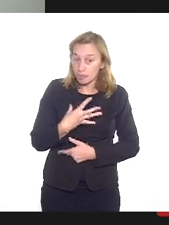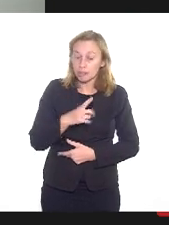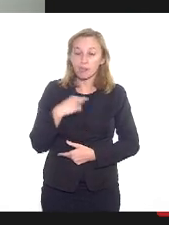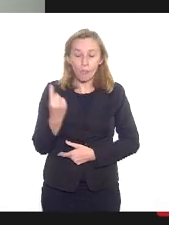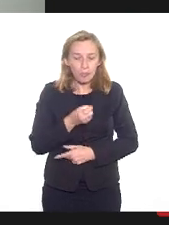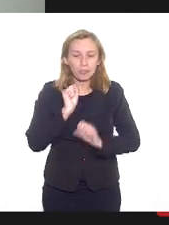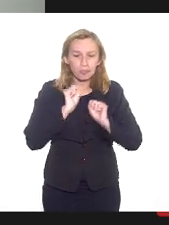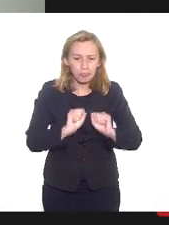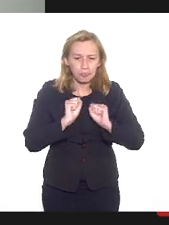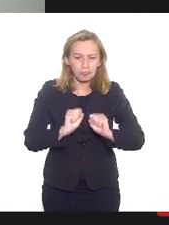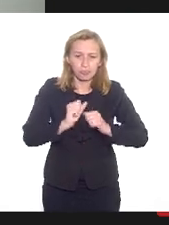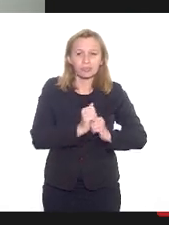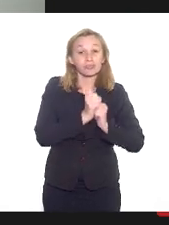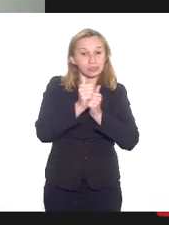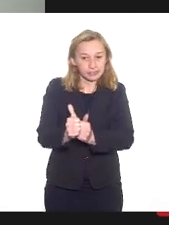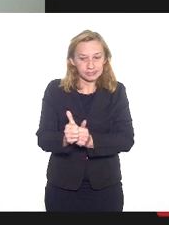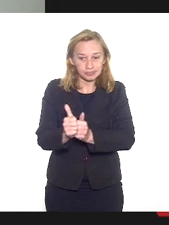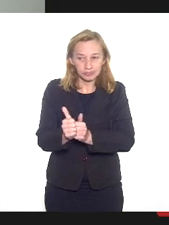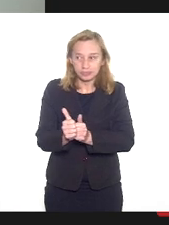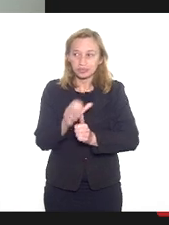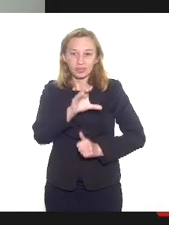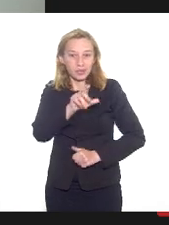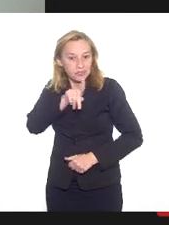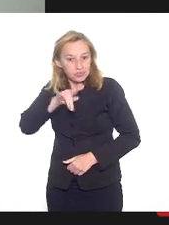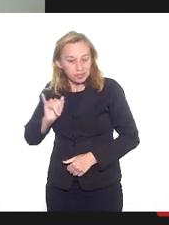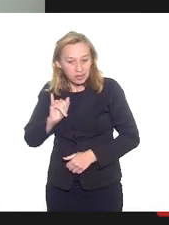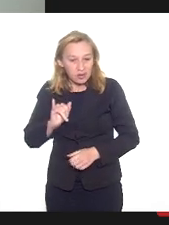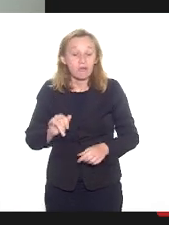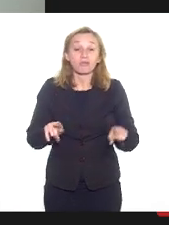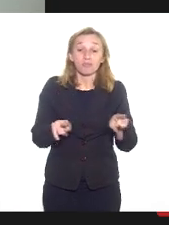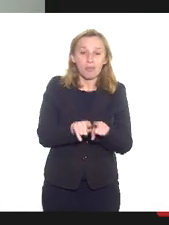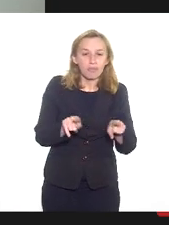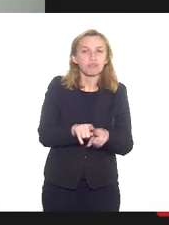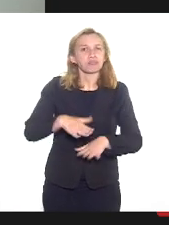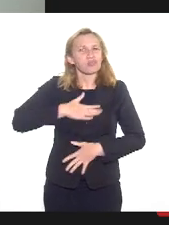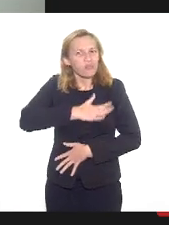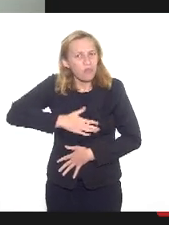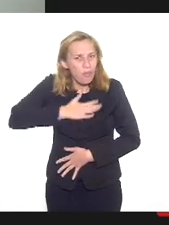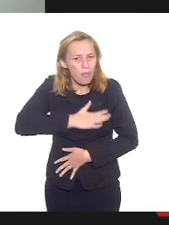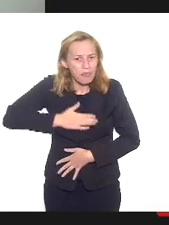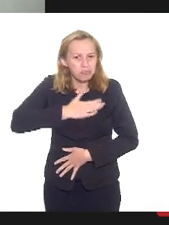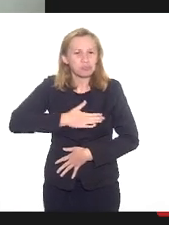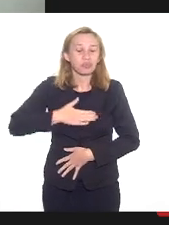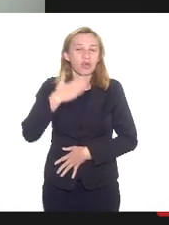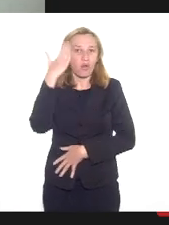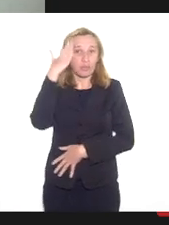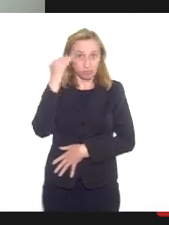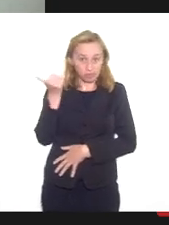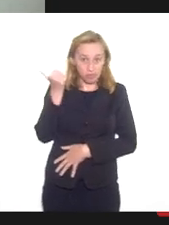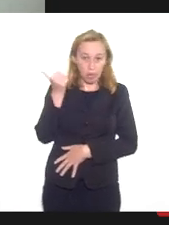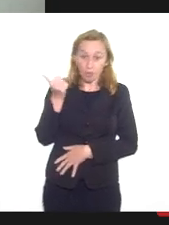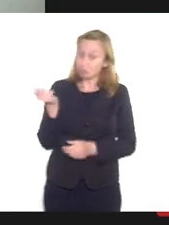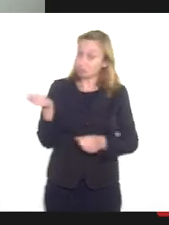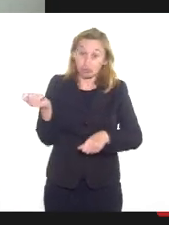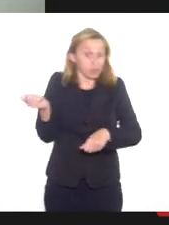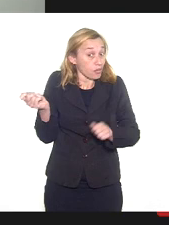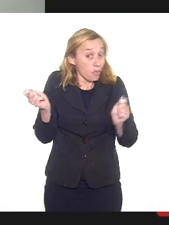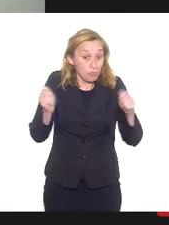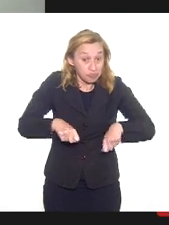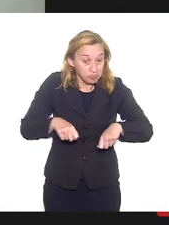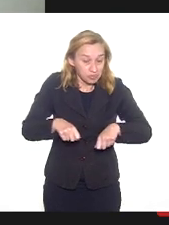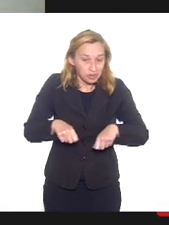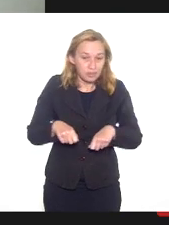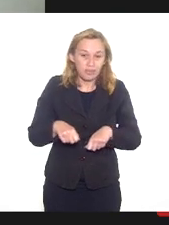que a gente possa caminhar com a CPI, mas gostaria e sei que não dá mais para a mãe Nilce